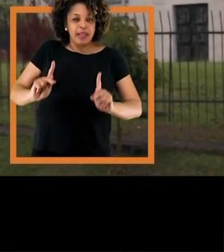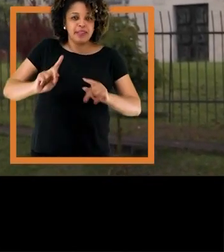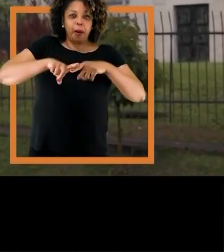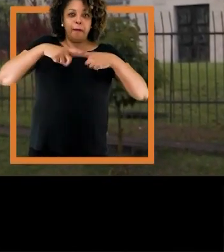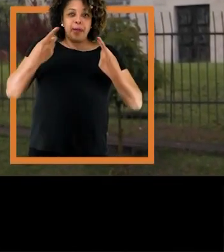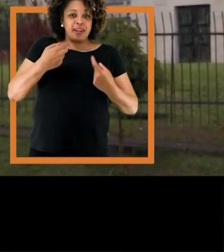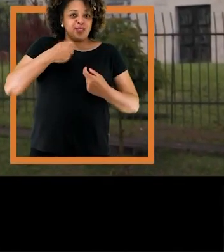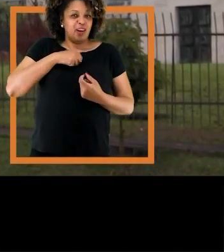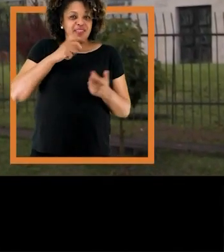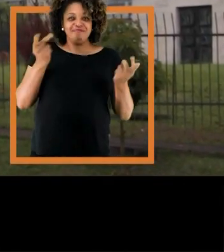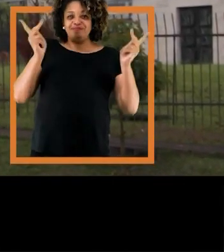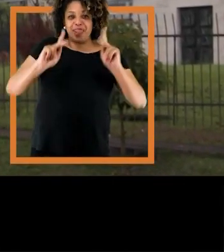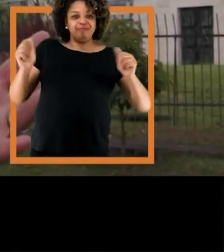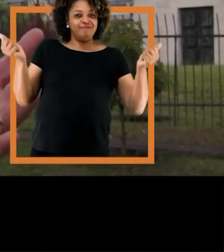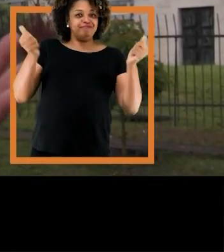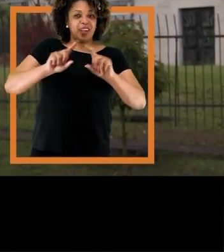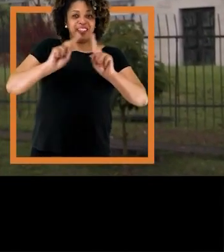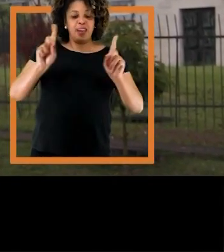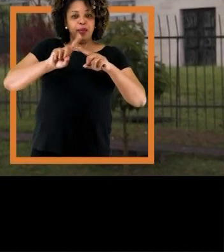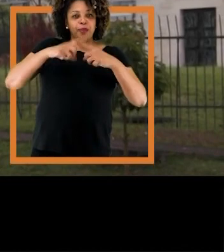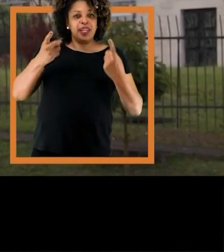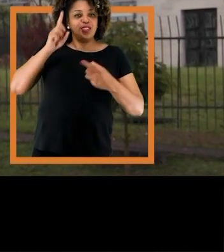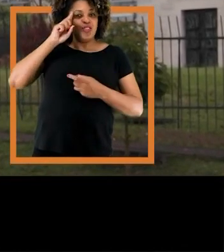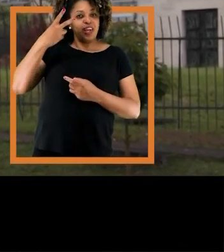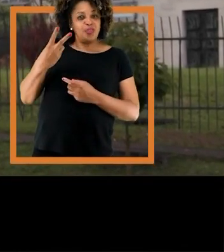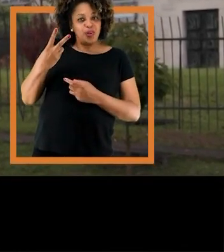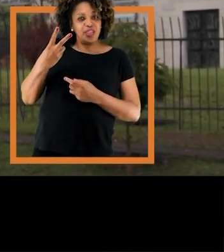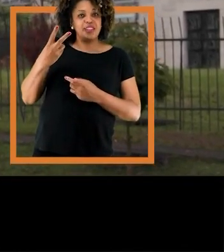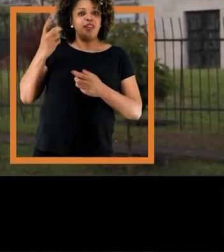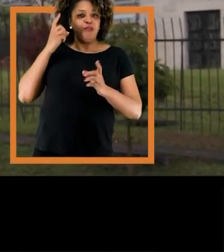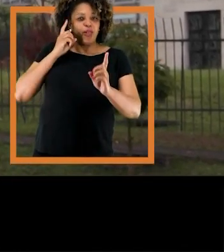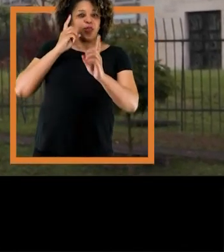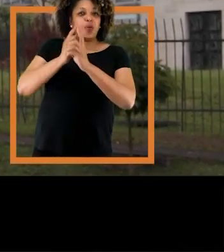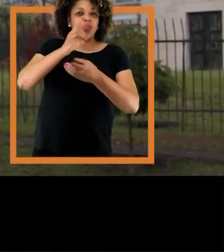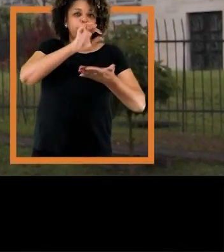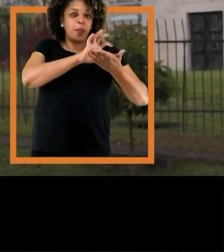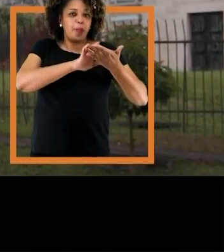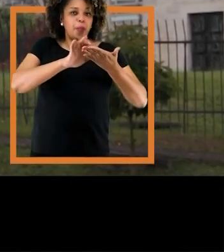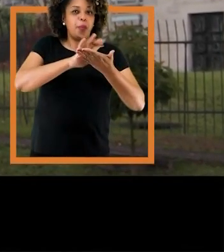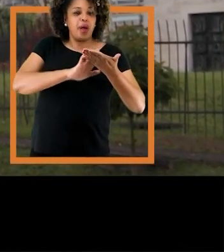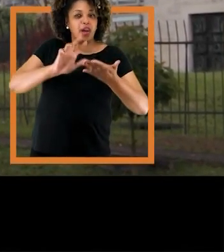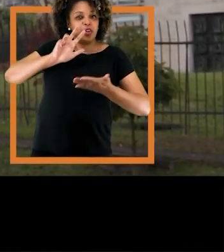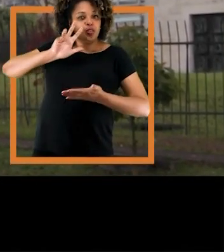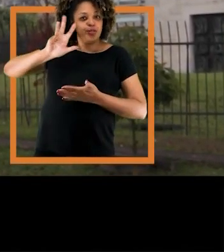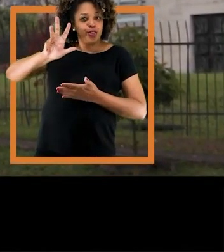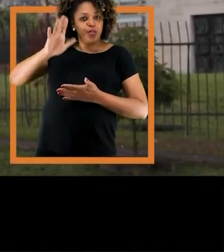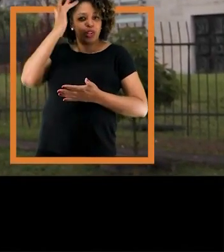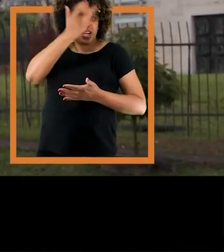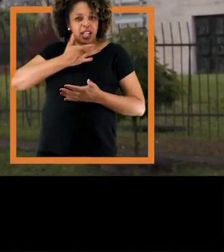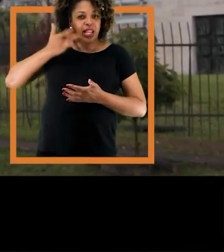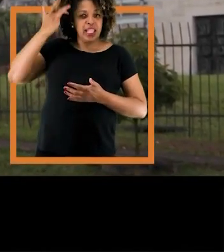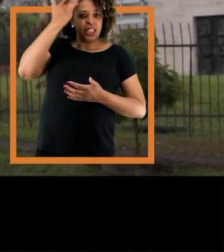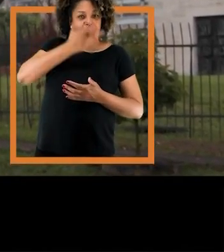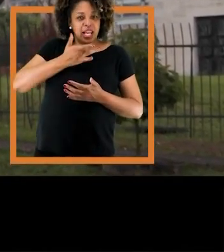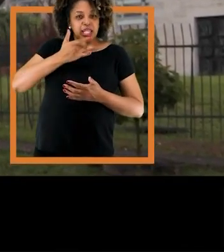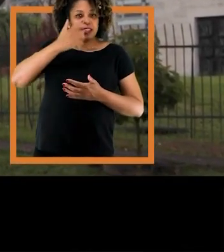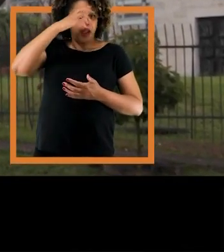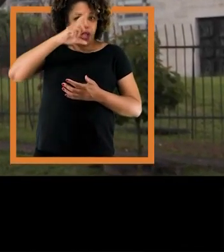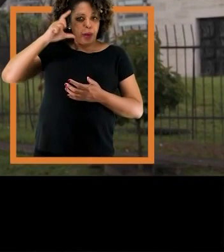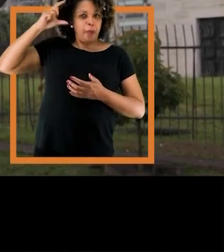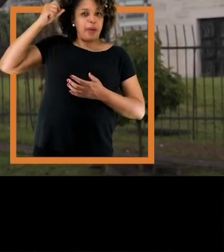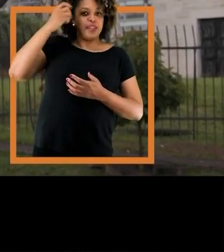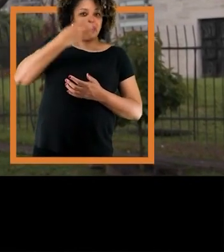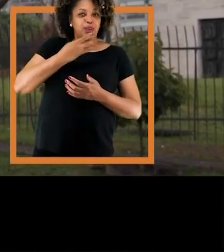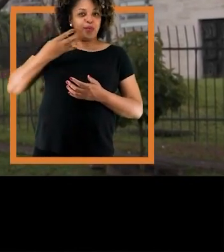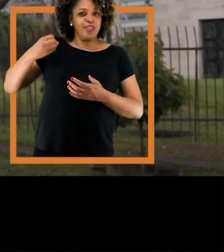desmandos e malfeitos. Muitas batalhas vencemos por um pouco de paz. Não vamos perder essa paz. Dia dois, estamos